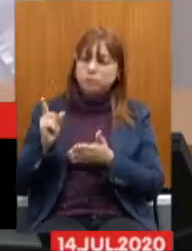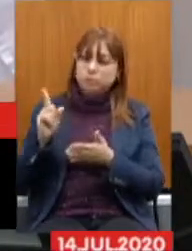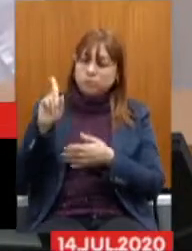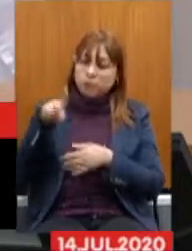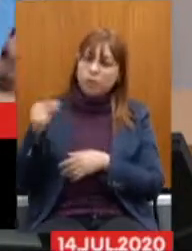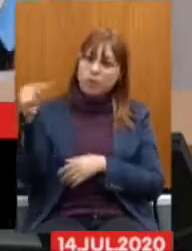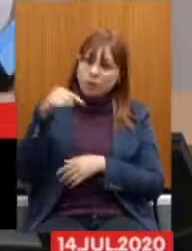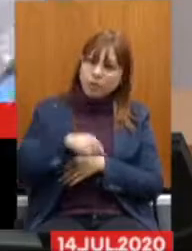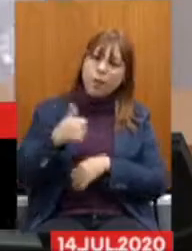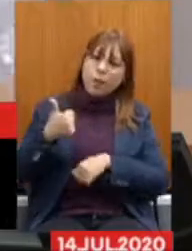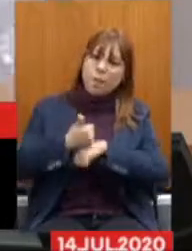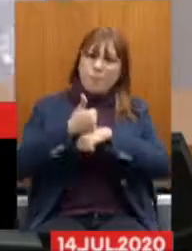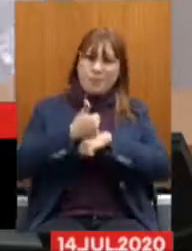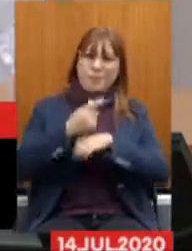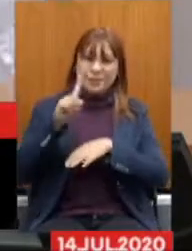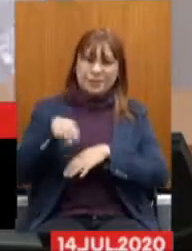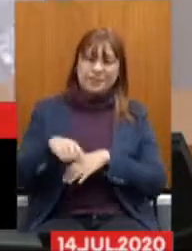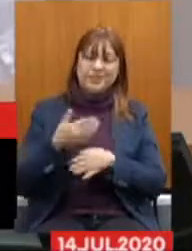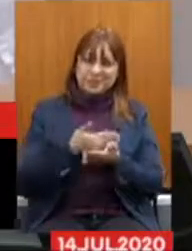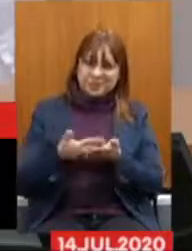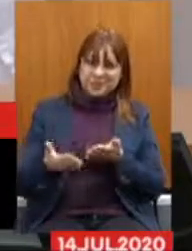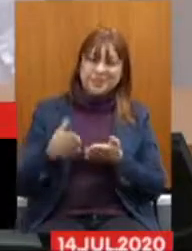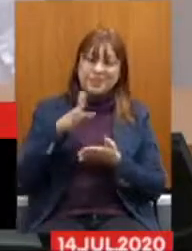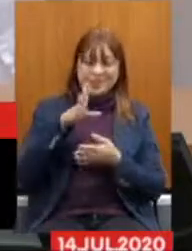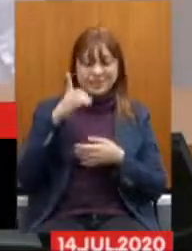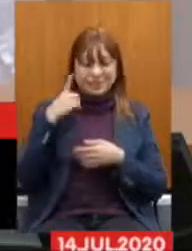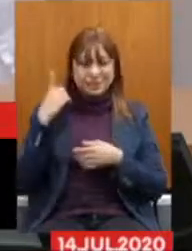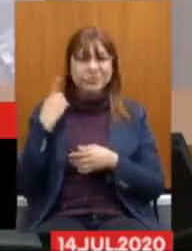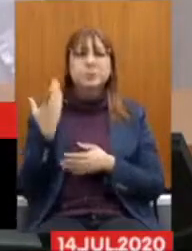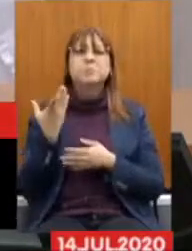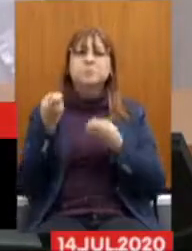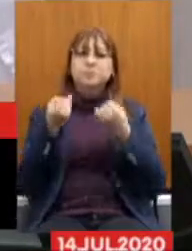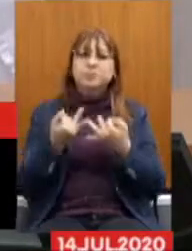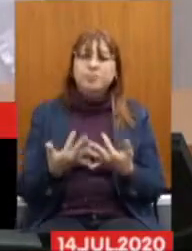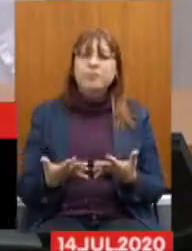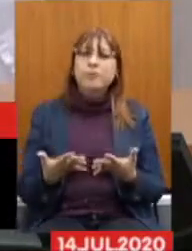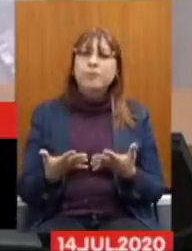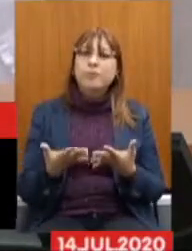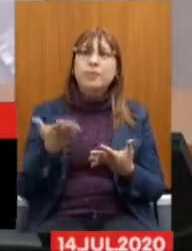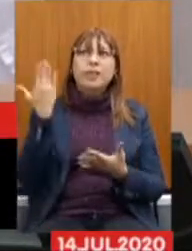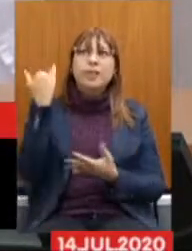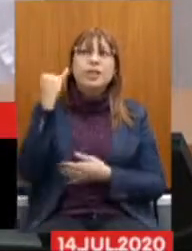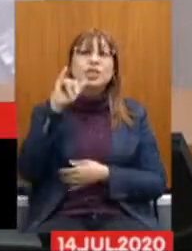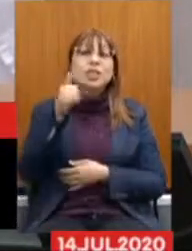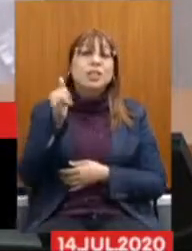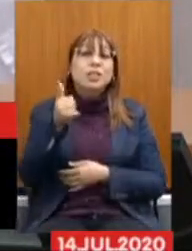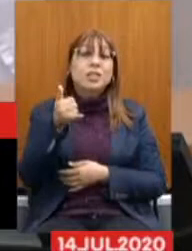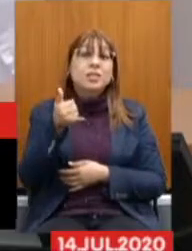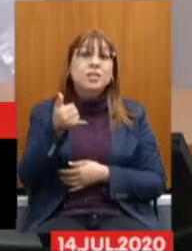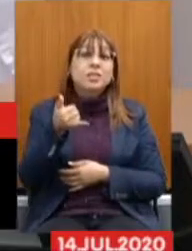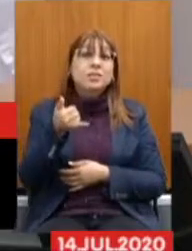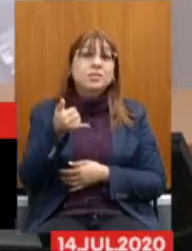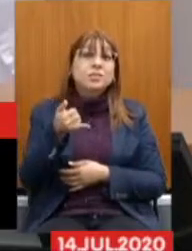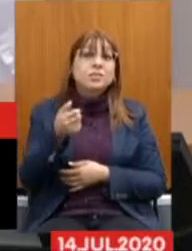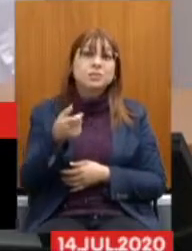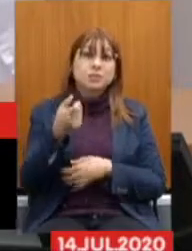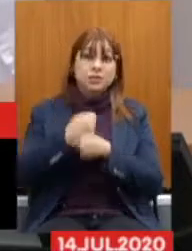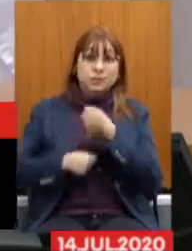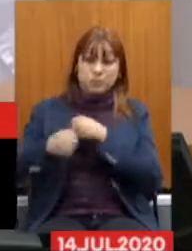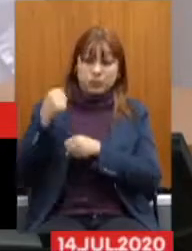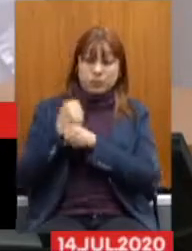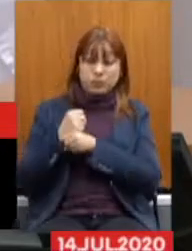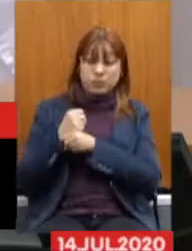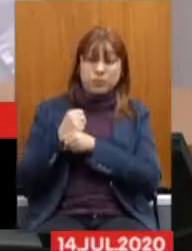conversar Sobre o que O funcionalismo público Das suas demandas Olha lá em janeiro ainda Que não tinha tomado posse Do ano passado